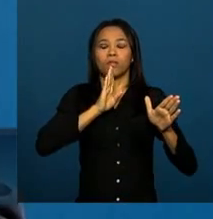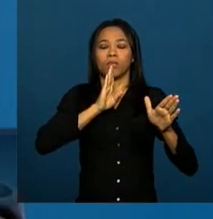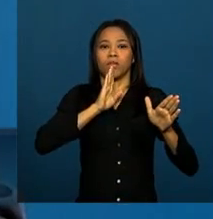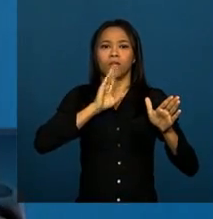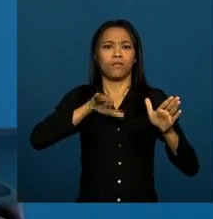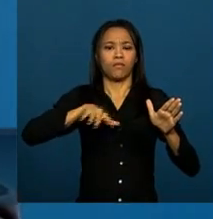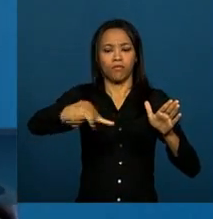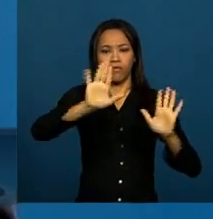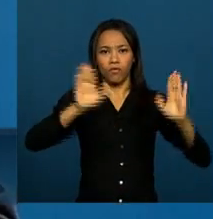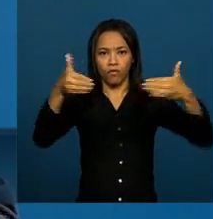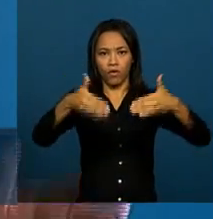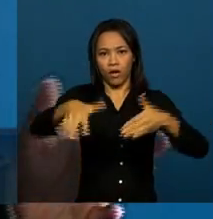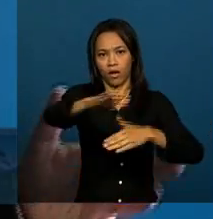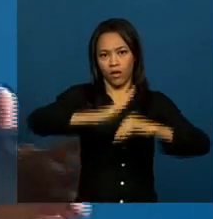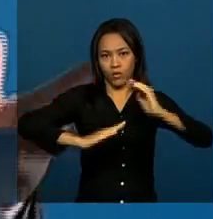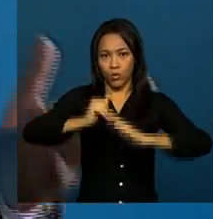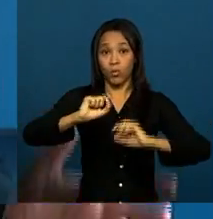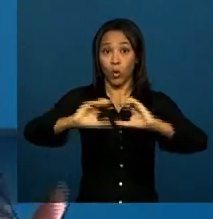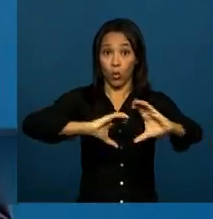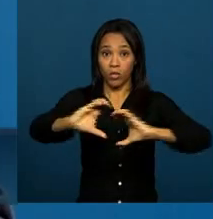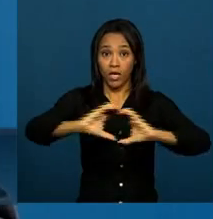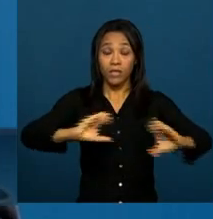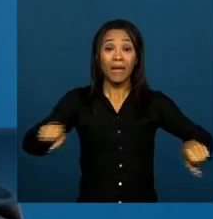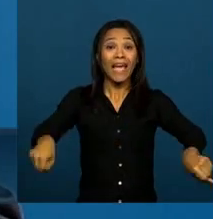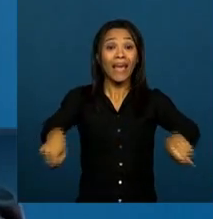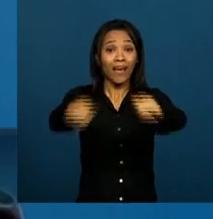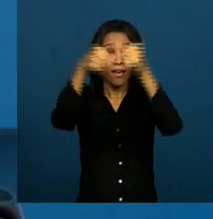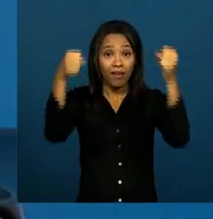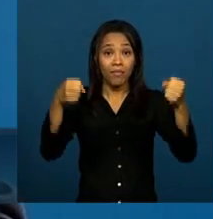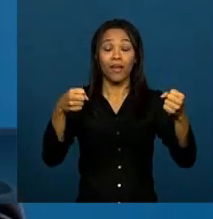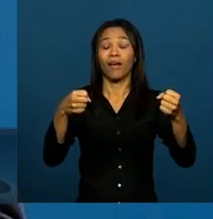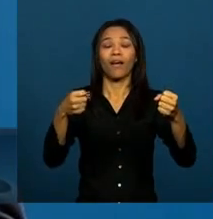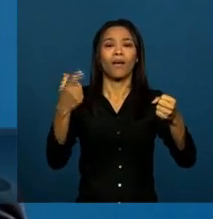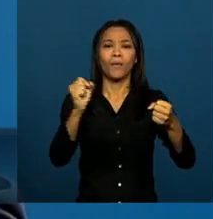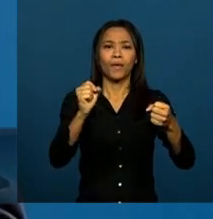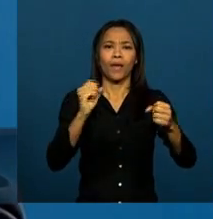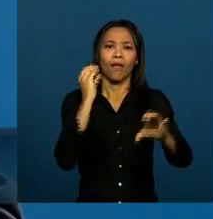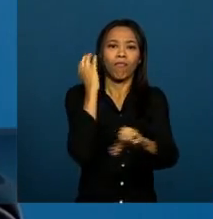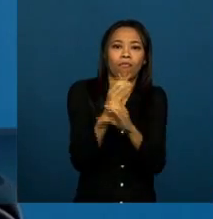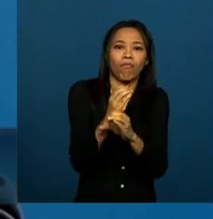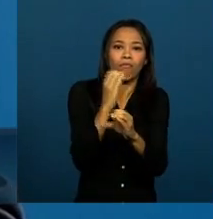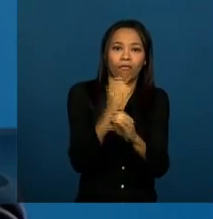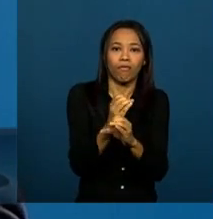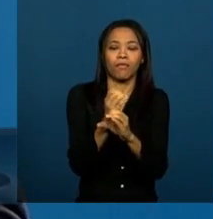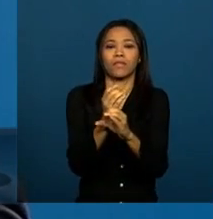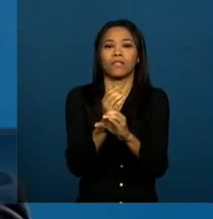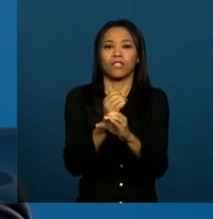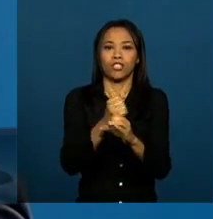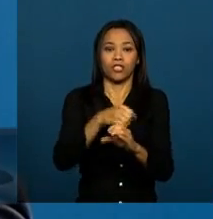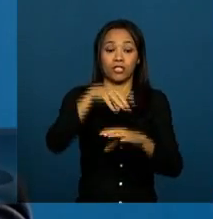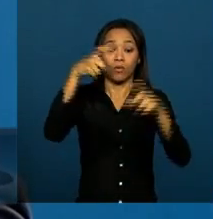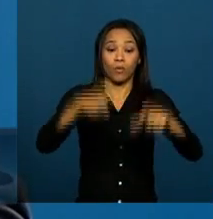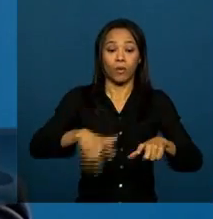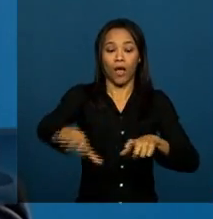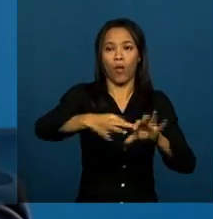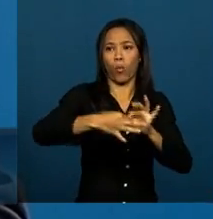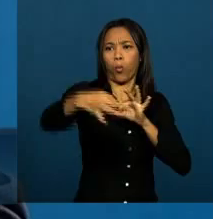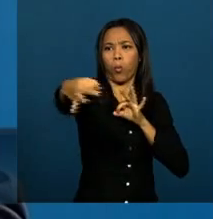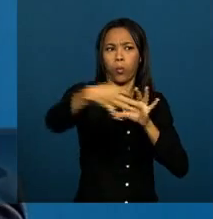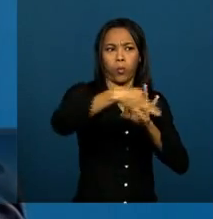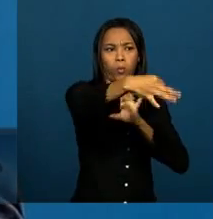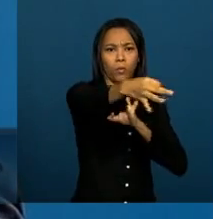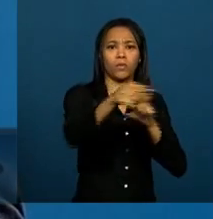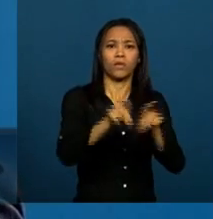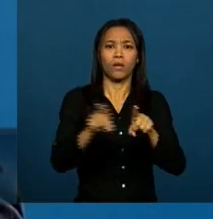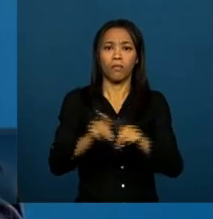a comunicação, como foi dito aqui, quebrar barreiras geográficas e de fronteira, ampliar os